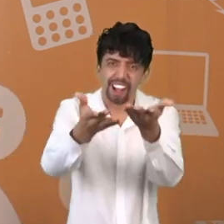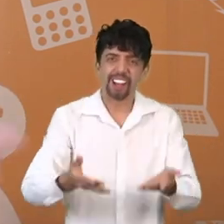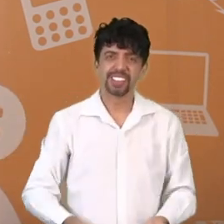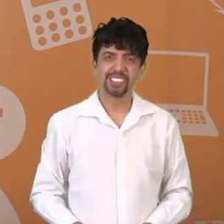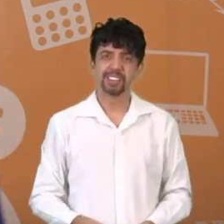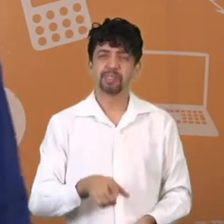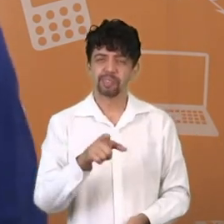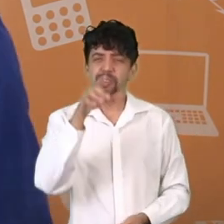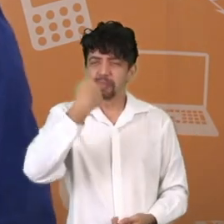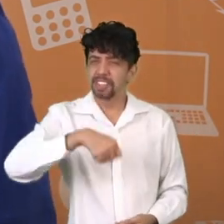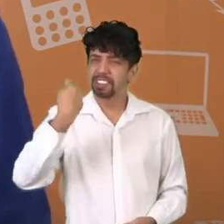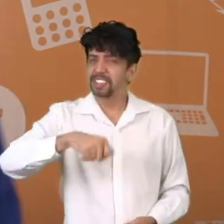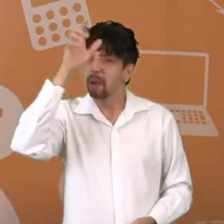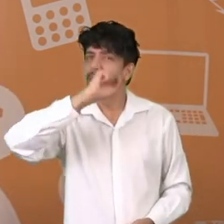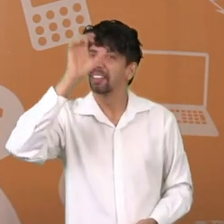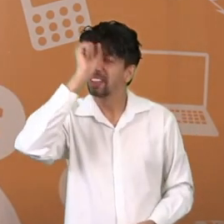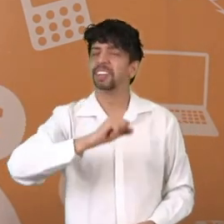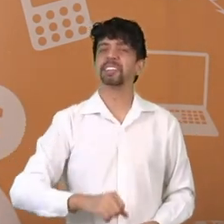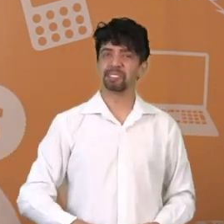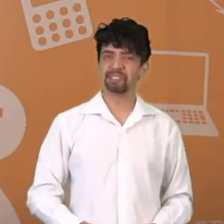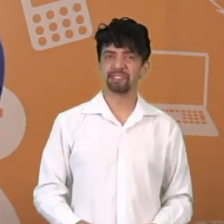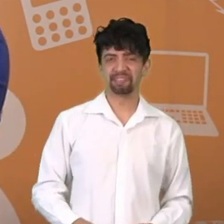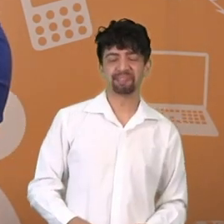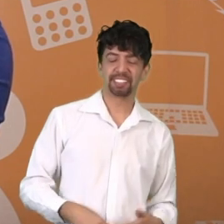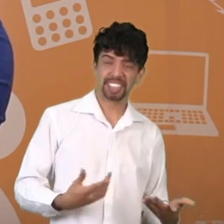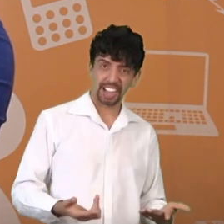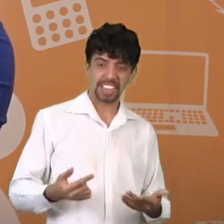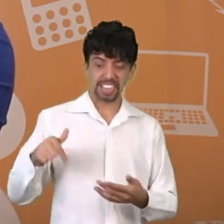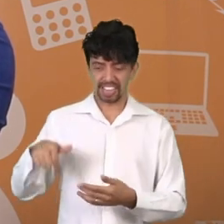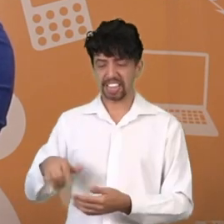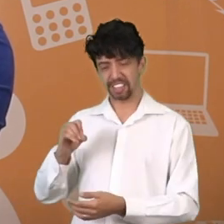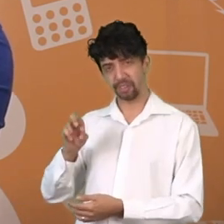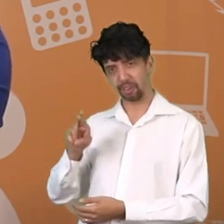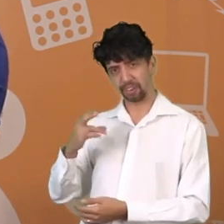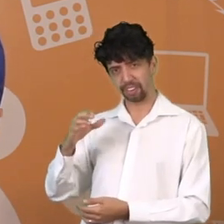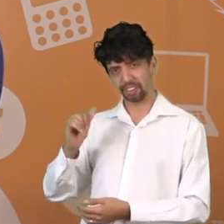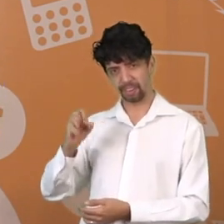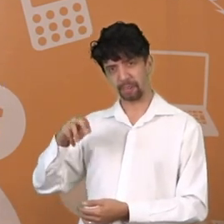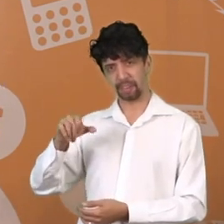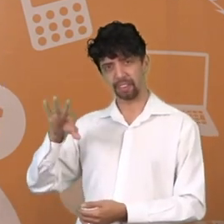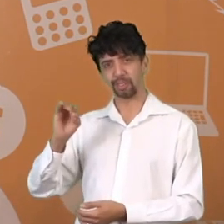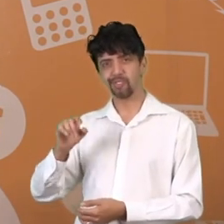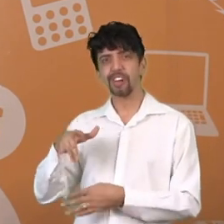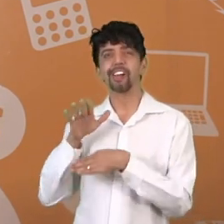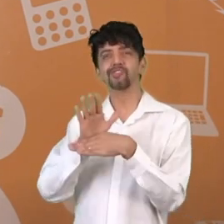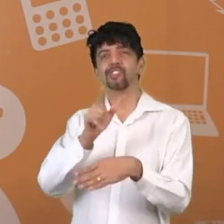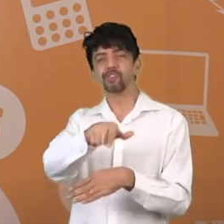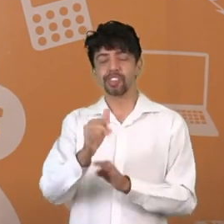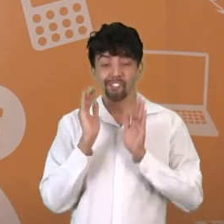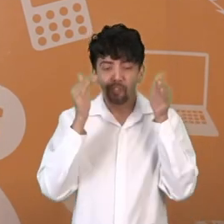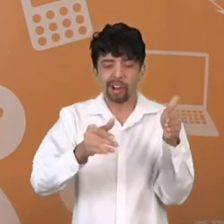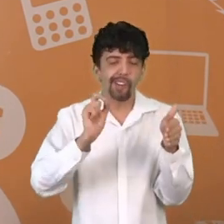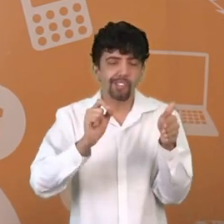uma forma estruturada. Esse orçamento vai priorizar aqueles sonhos, aqueles propósitos, aqueles desejos dos seus filhos.